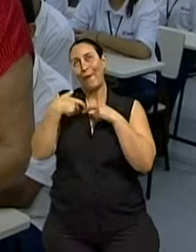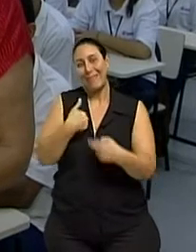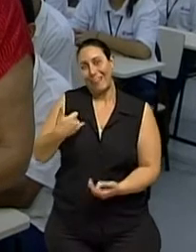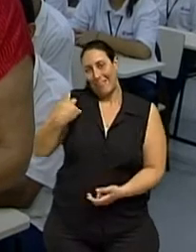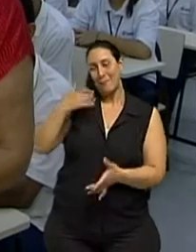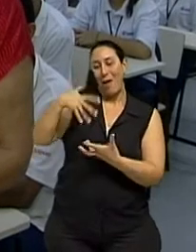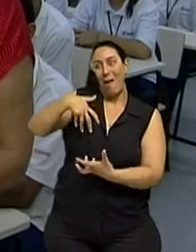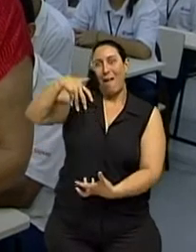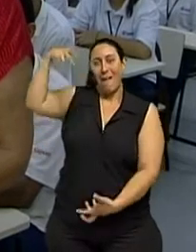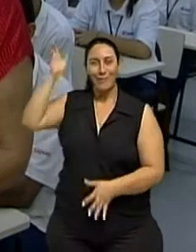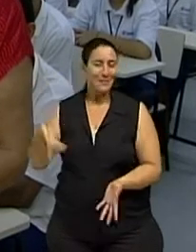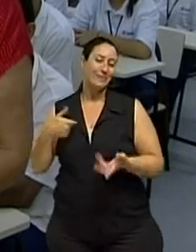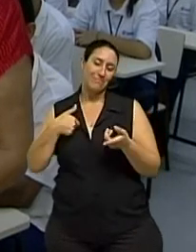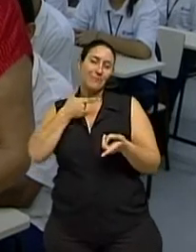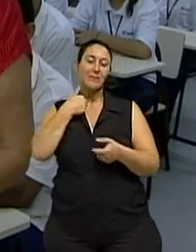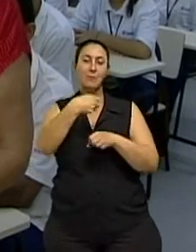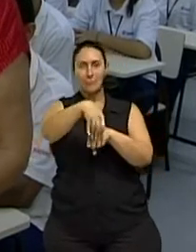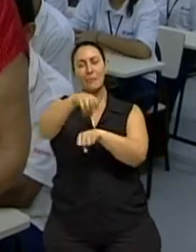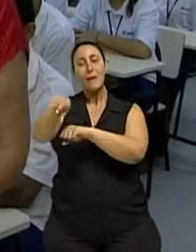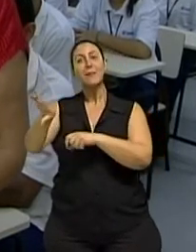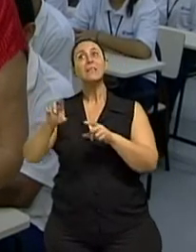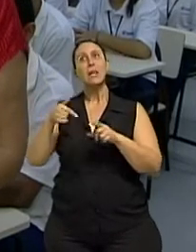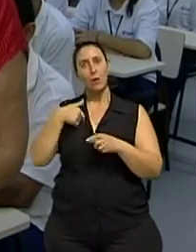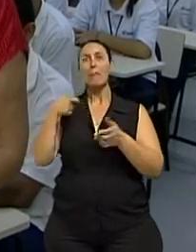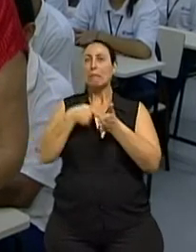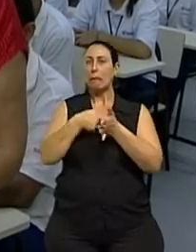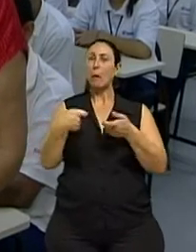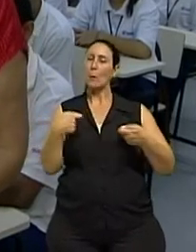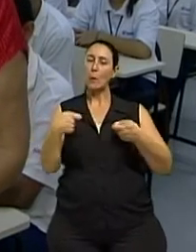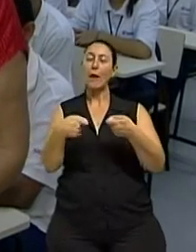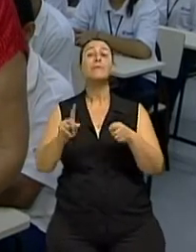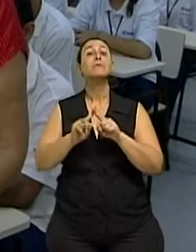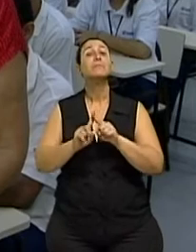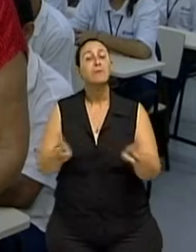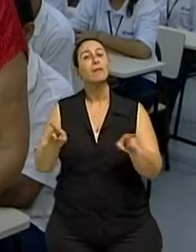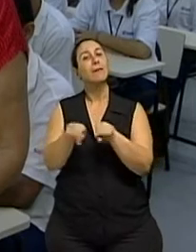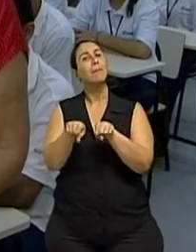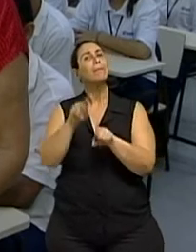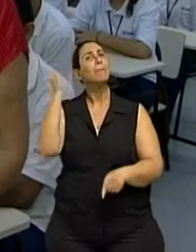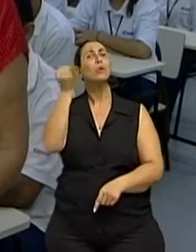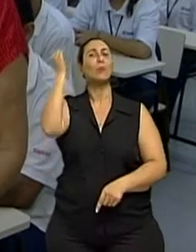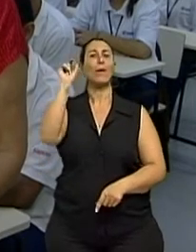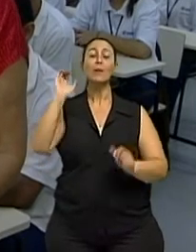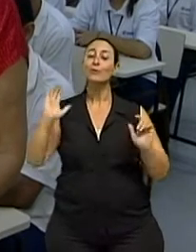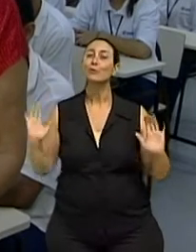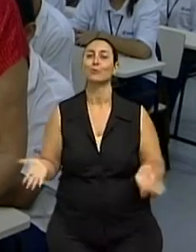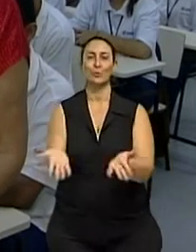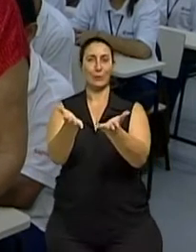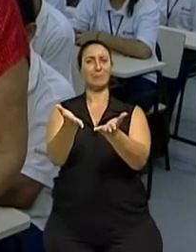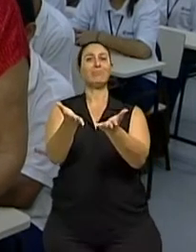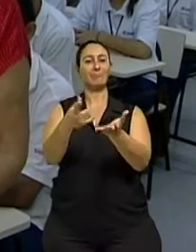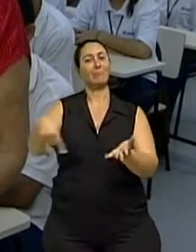embora eu tente me controlar, mas alguns conselhos também aparecem aí. E o estímulo para eles, a fim de que eles